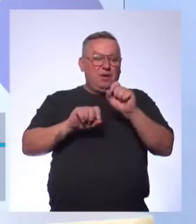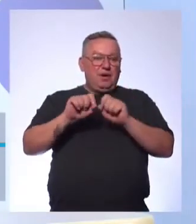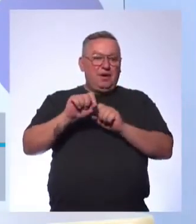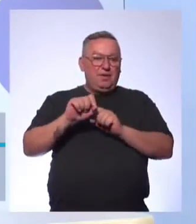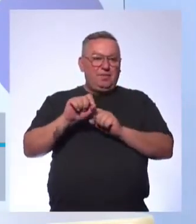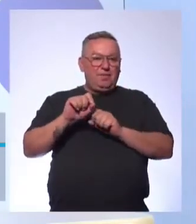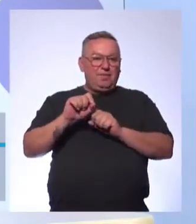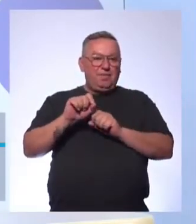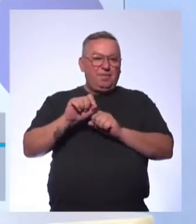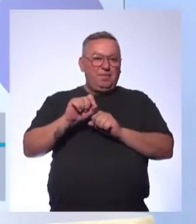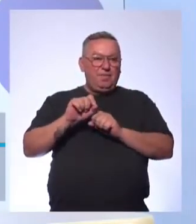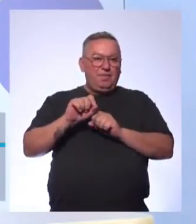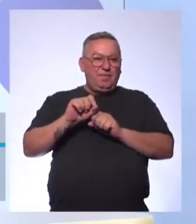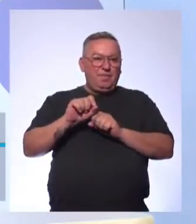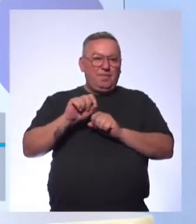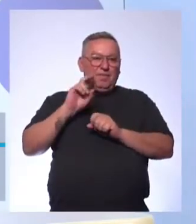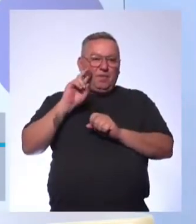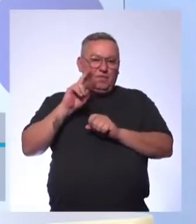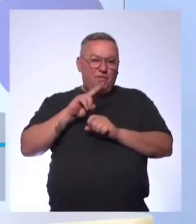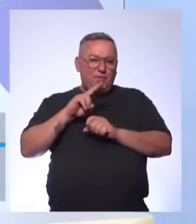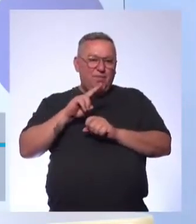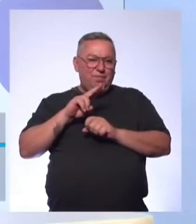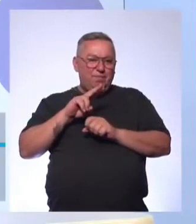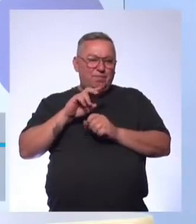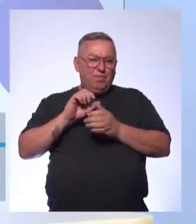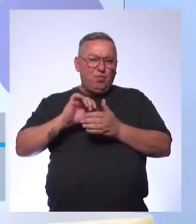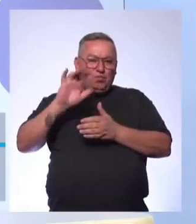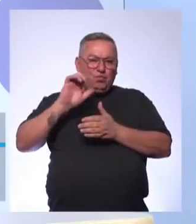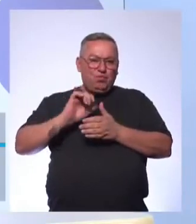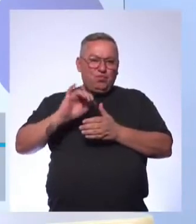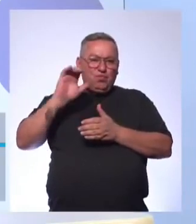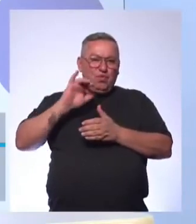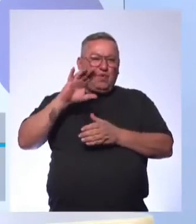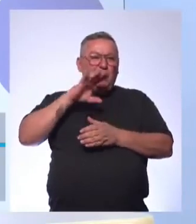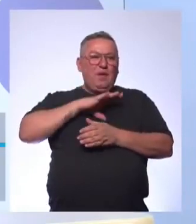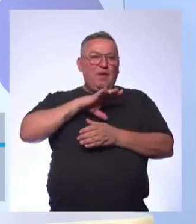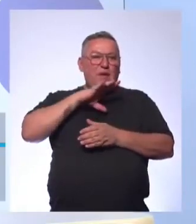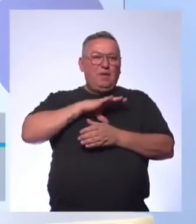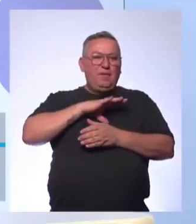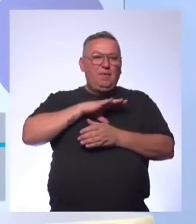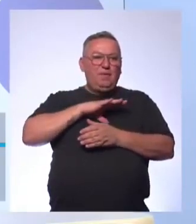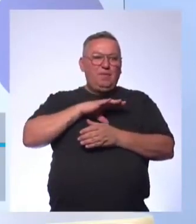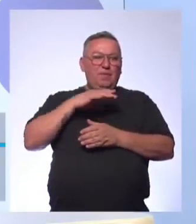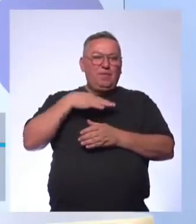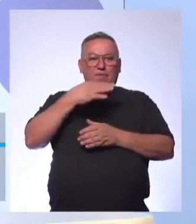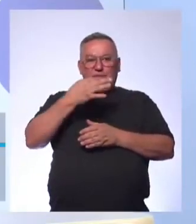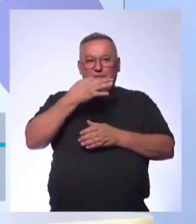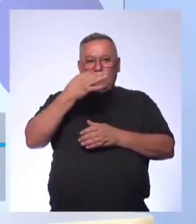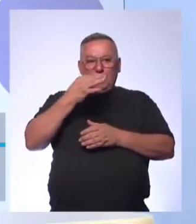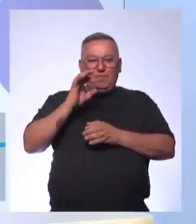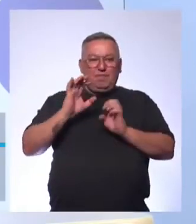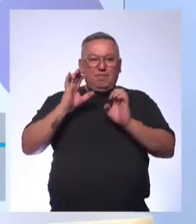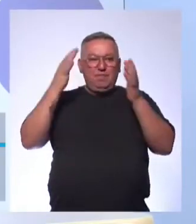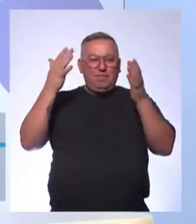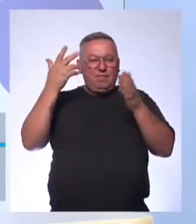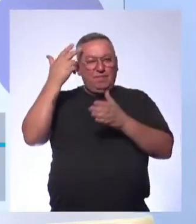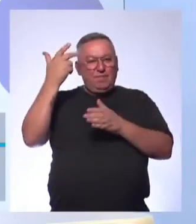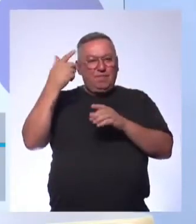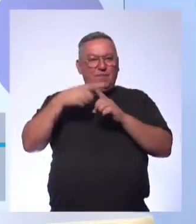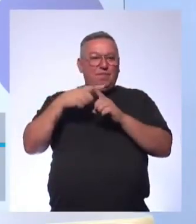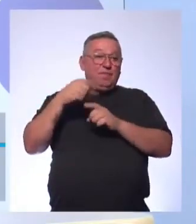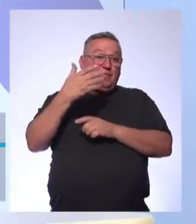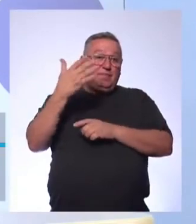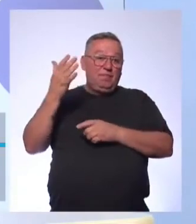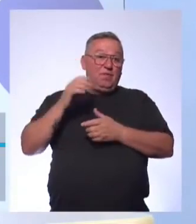Tem agora E agora vamos ver aqui Tem alguns que estão em português O Rafael respondeu Na minha opinião Desastres naturais acontecem por causa da